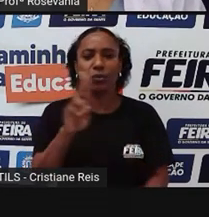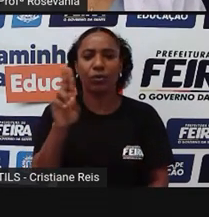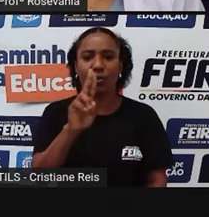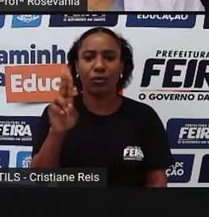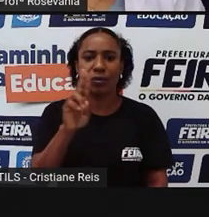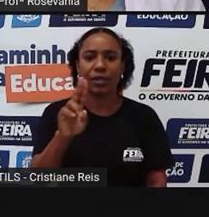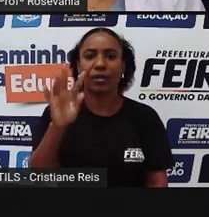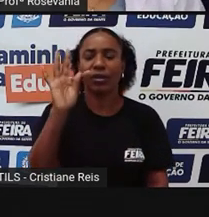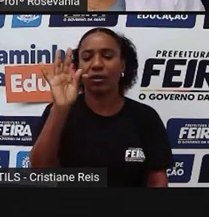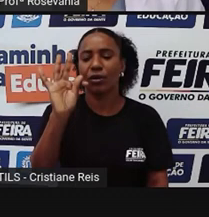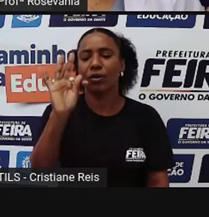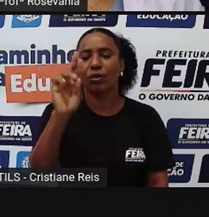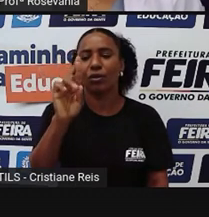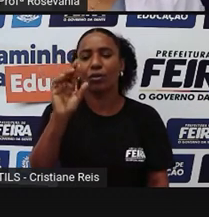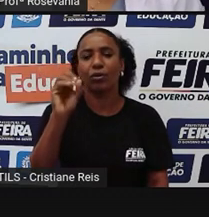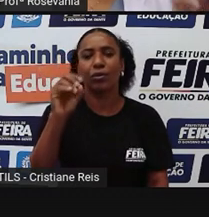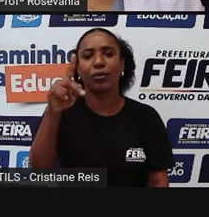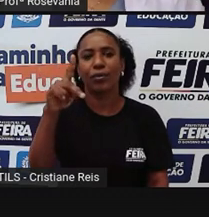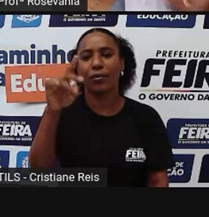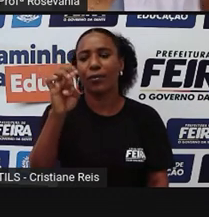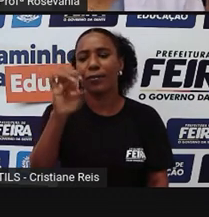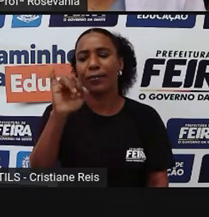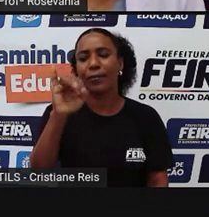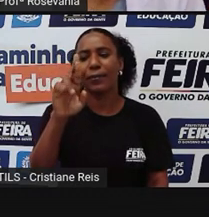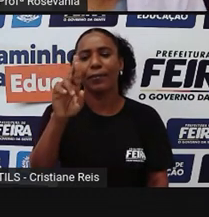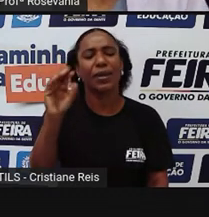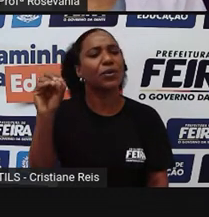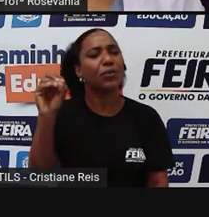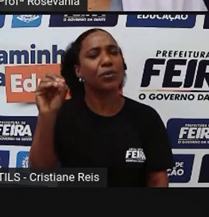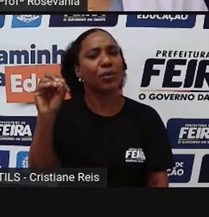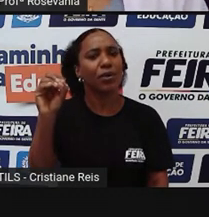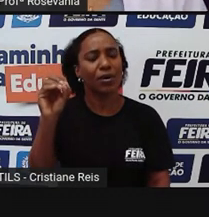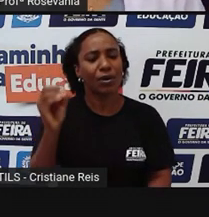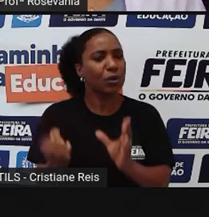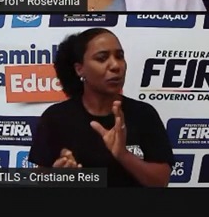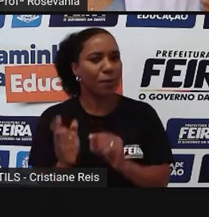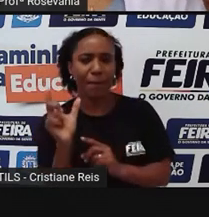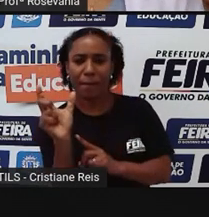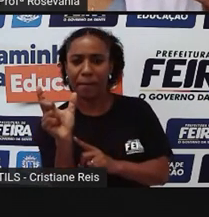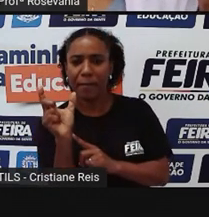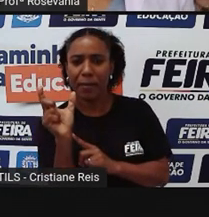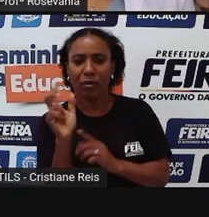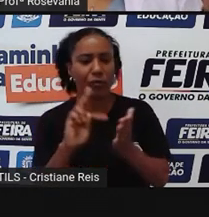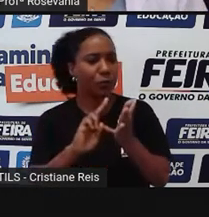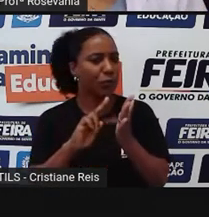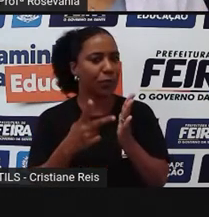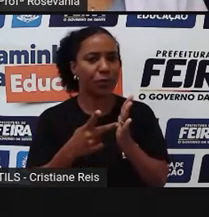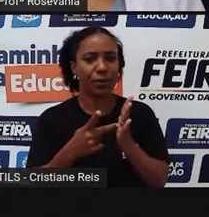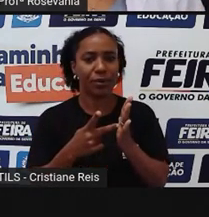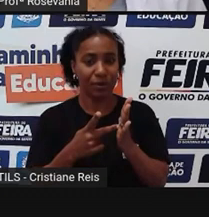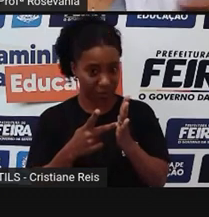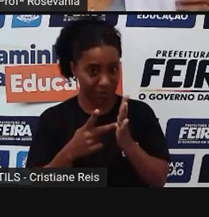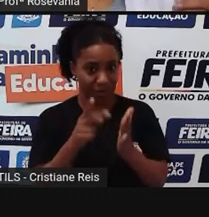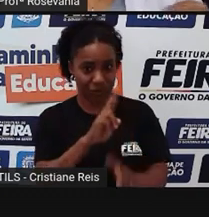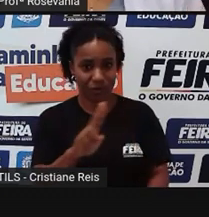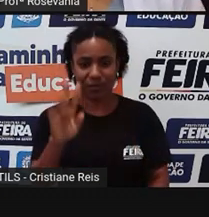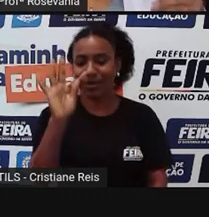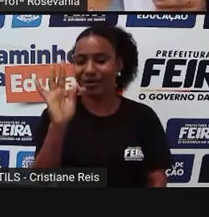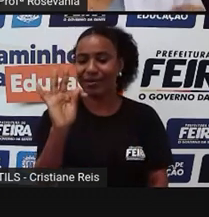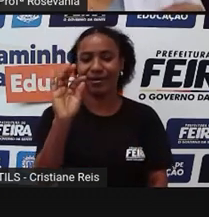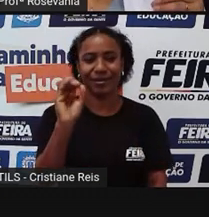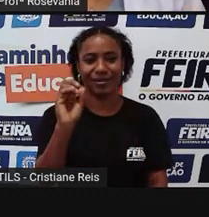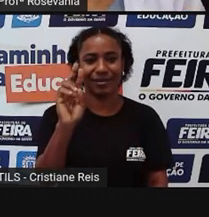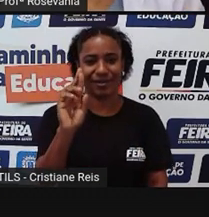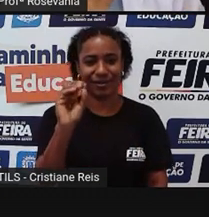só para chamar a atenção, porque a gente vai falar muito desses tropeiros que levavam as tropas, né, Então, a palavra tropa significa